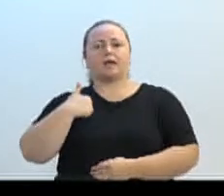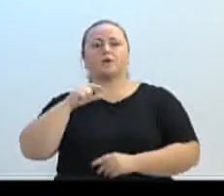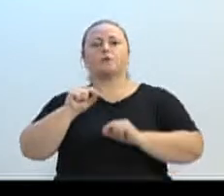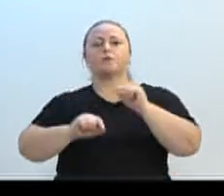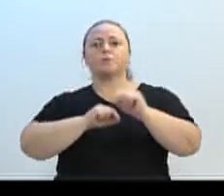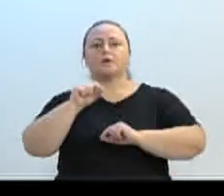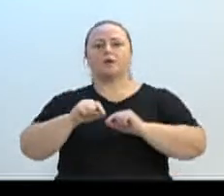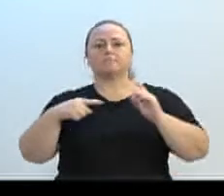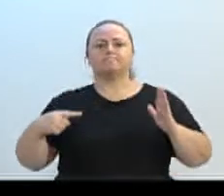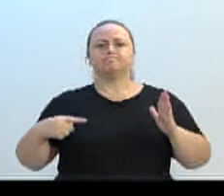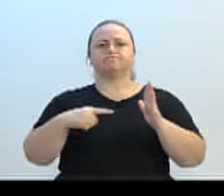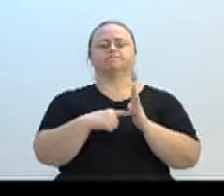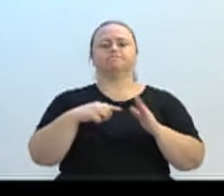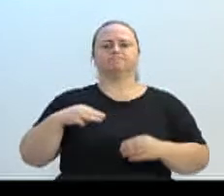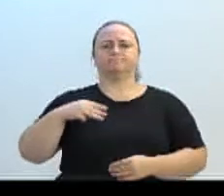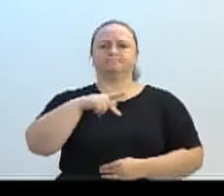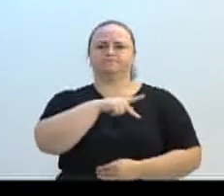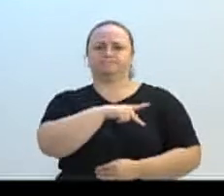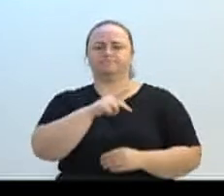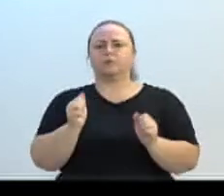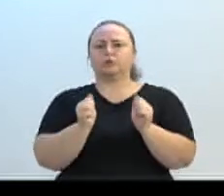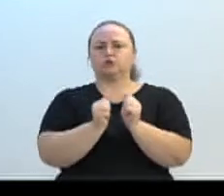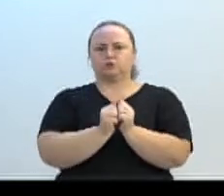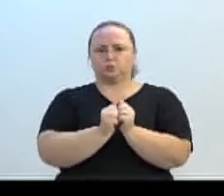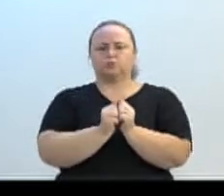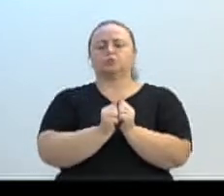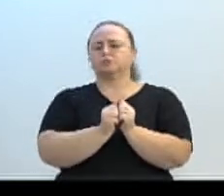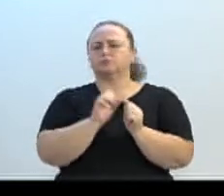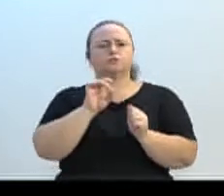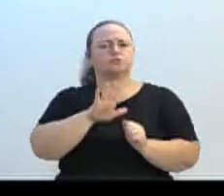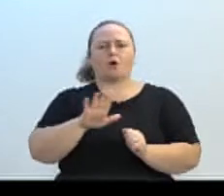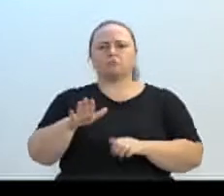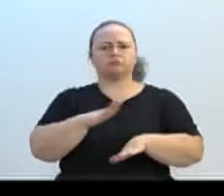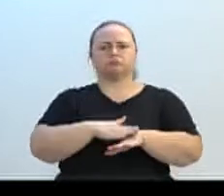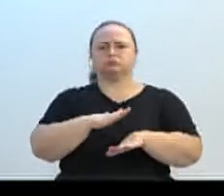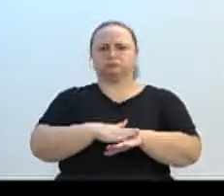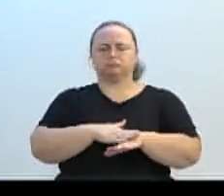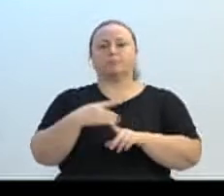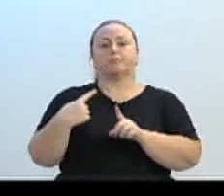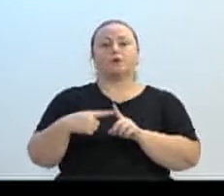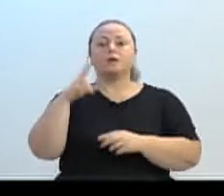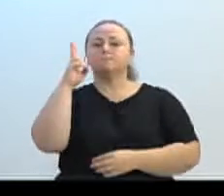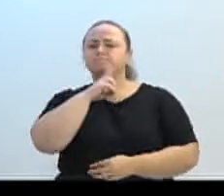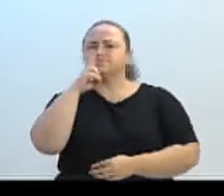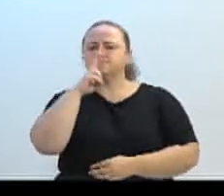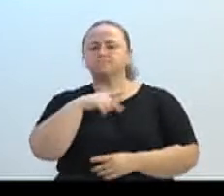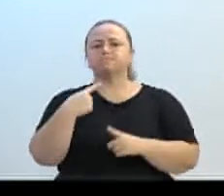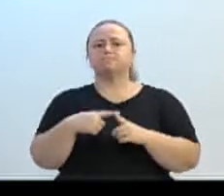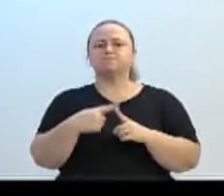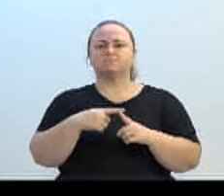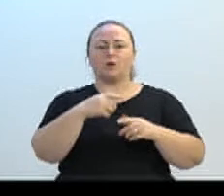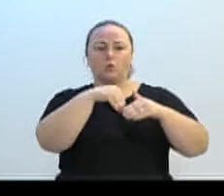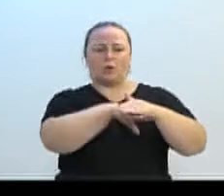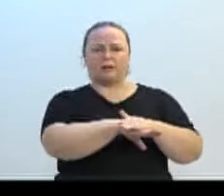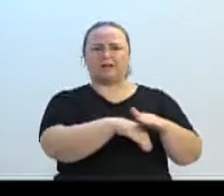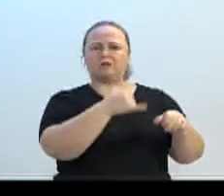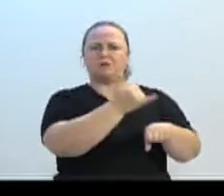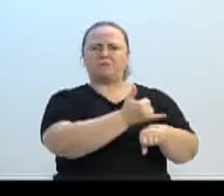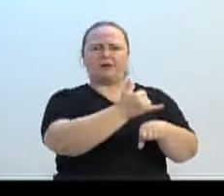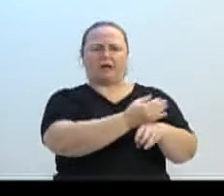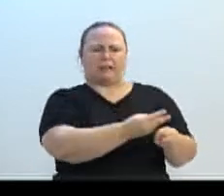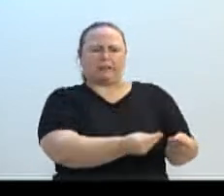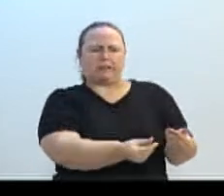ação no Ministério Público junto com as outras duas academias, para que fosse urgentemente, que estava apodecendo, lá no